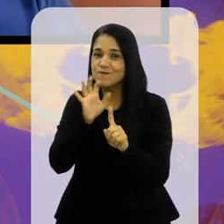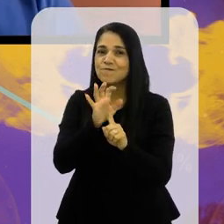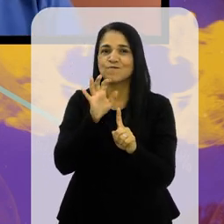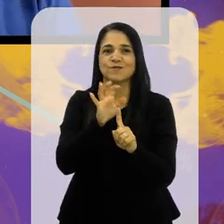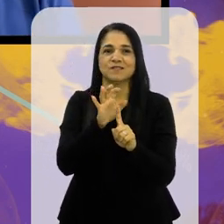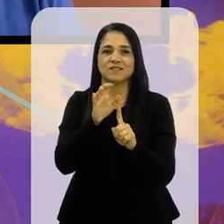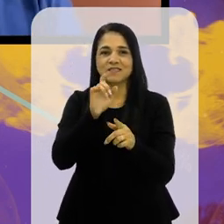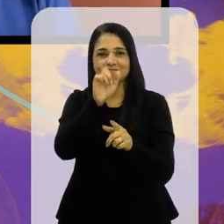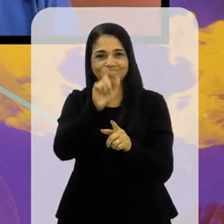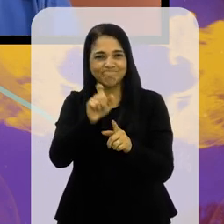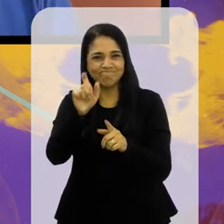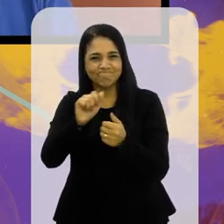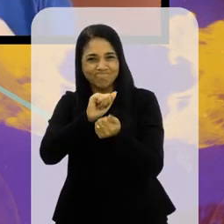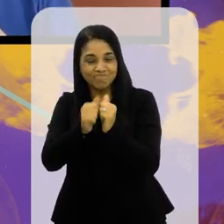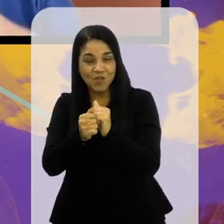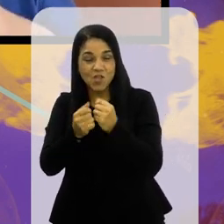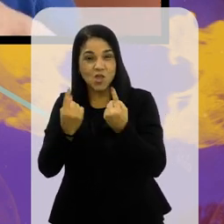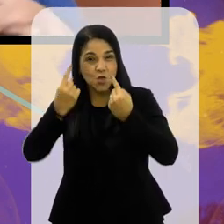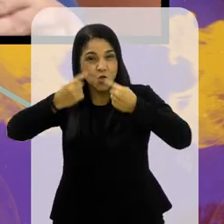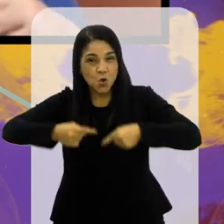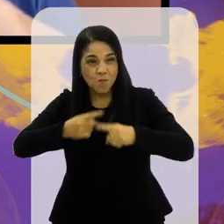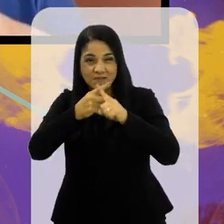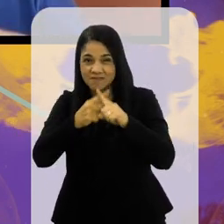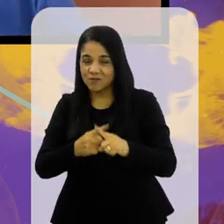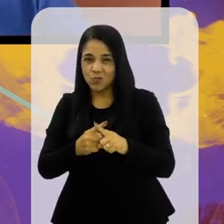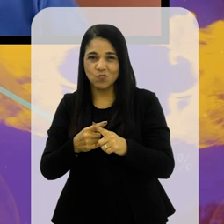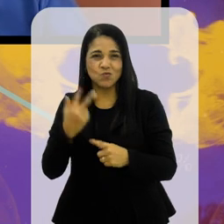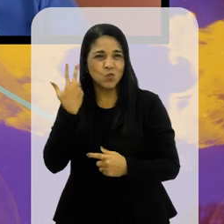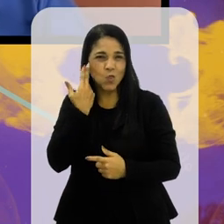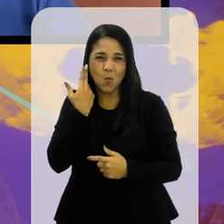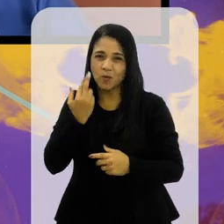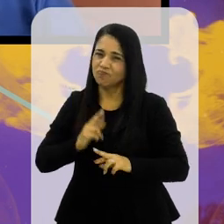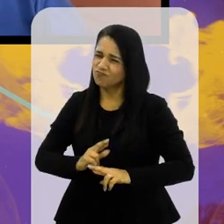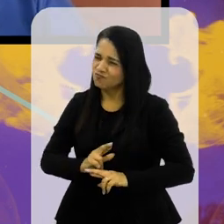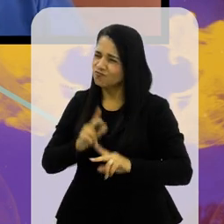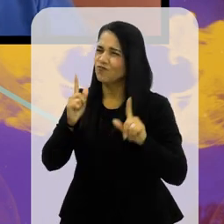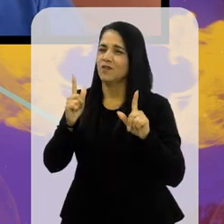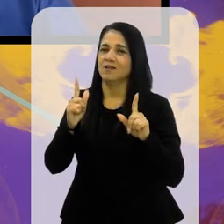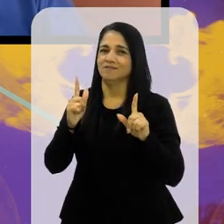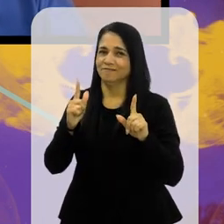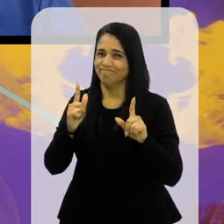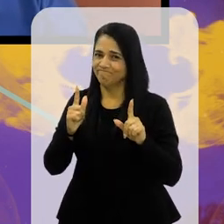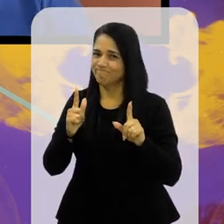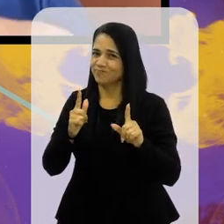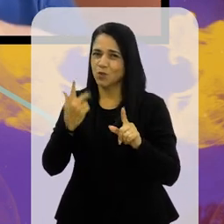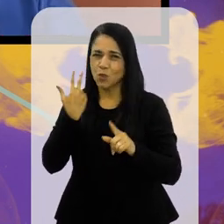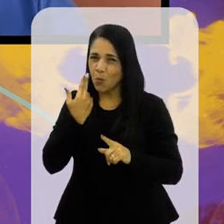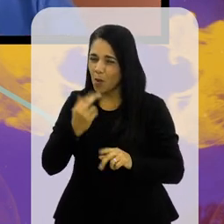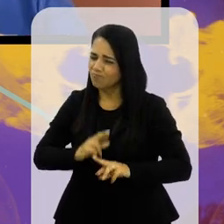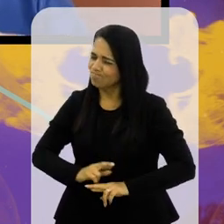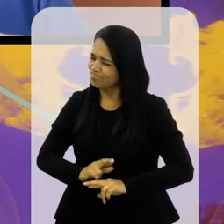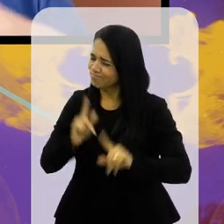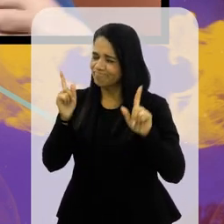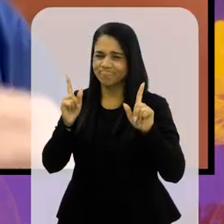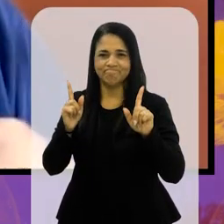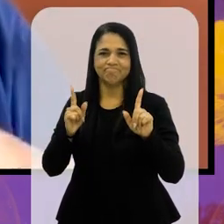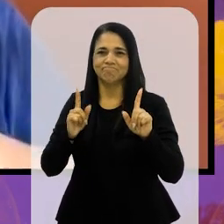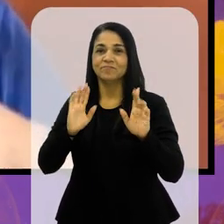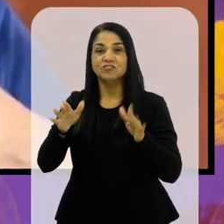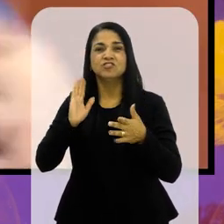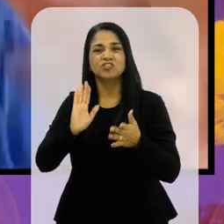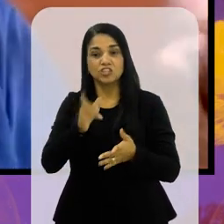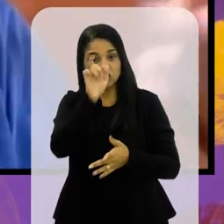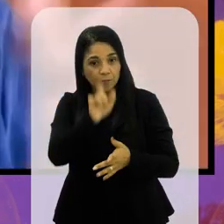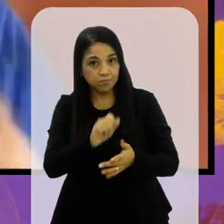nos atletas e a competição, ela não é normal. Ela fica anormal. Quem já está